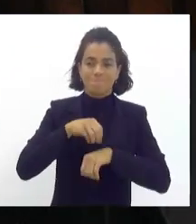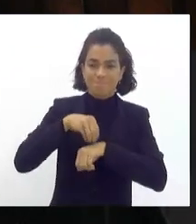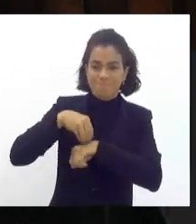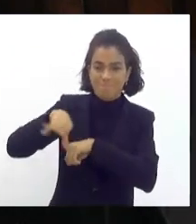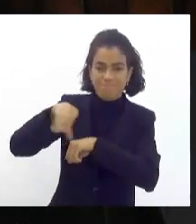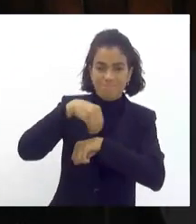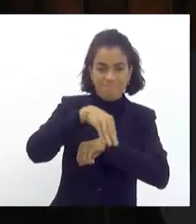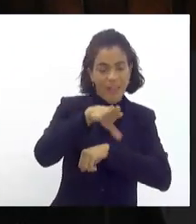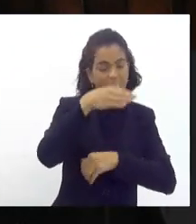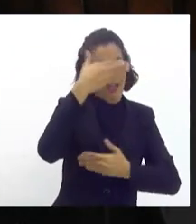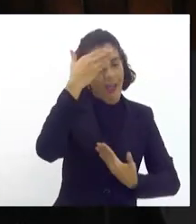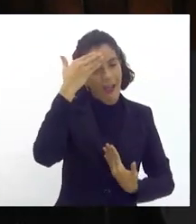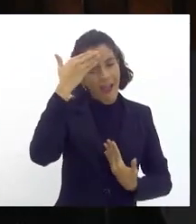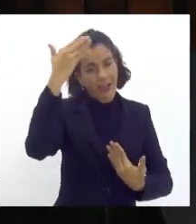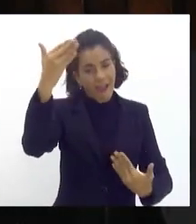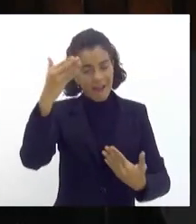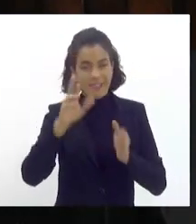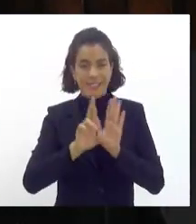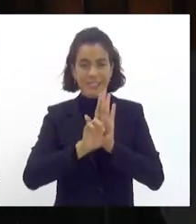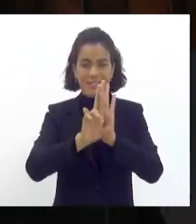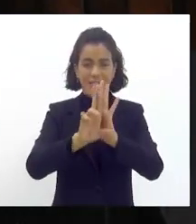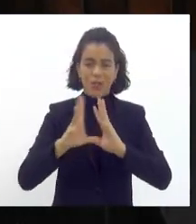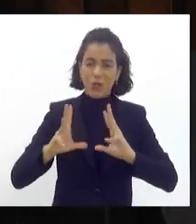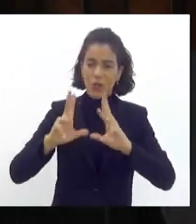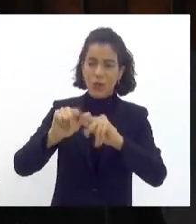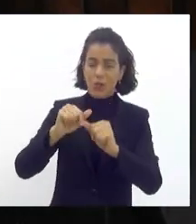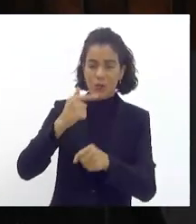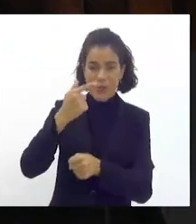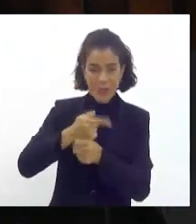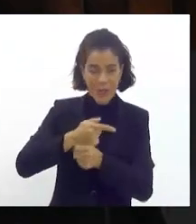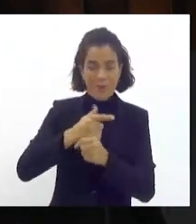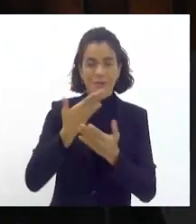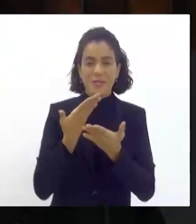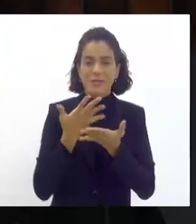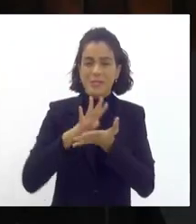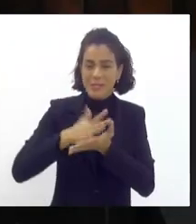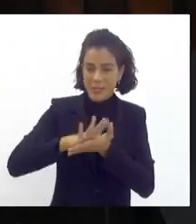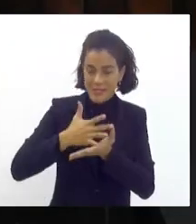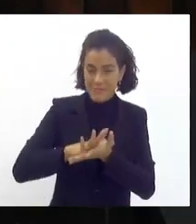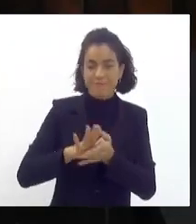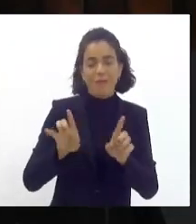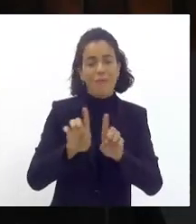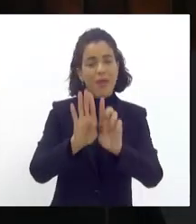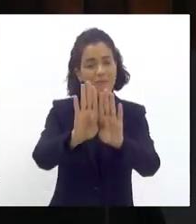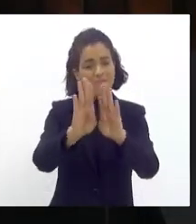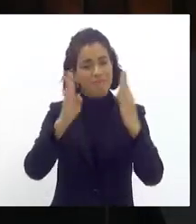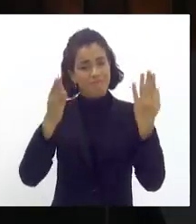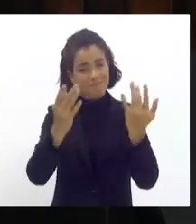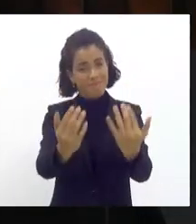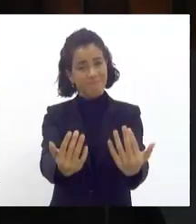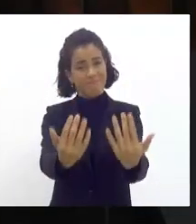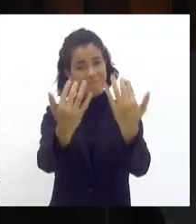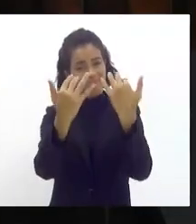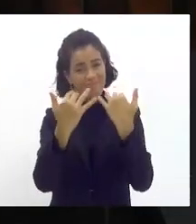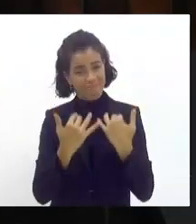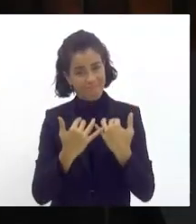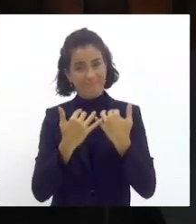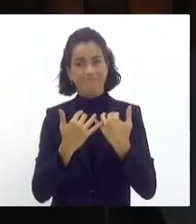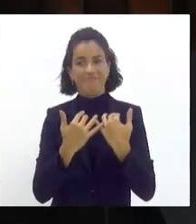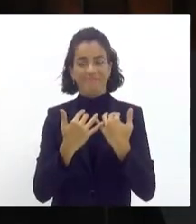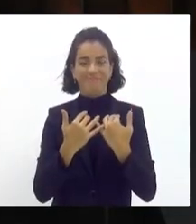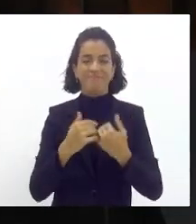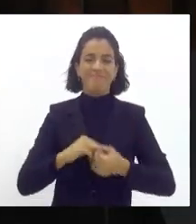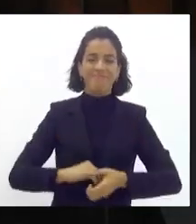agradecimento em nome de todas as escolas de samba e deixar a liga de portas abertas para todos os senhores em caso de quaisquer